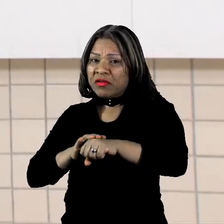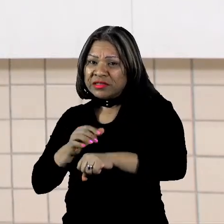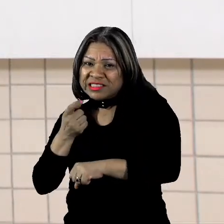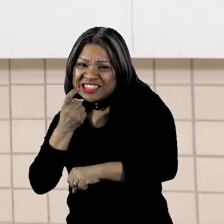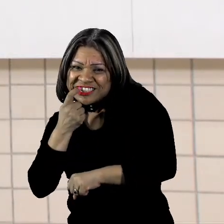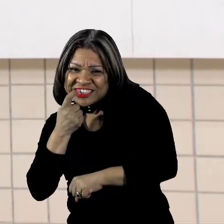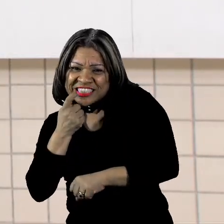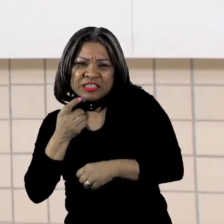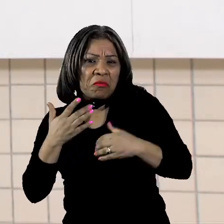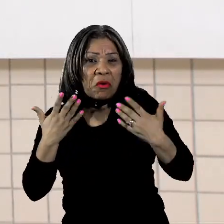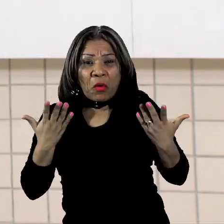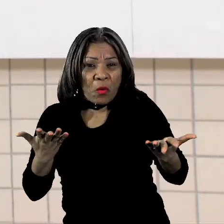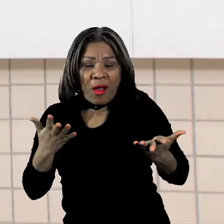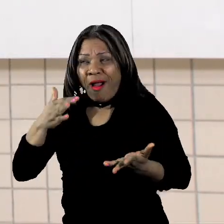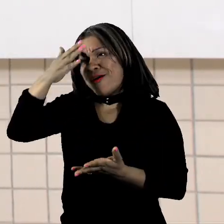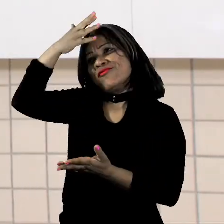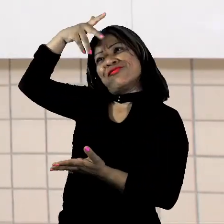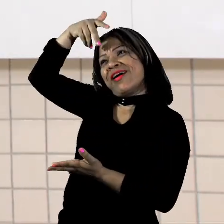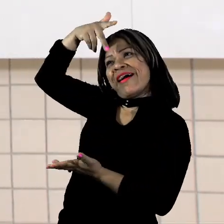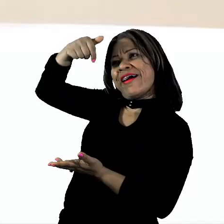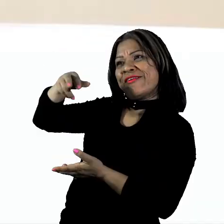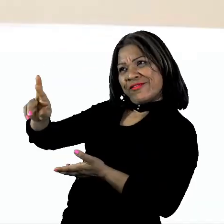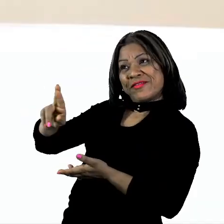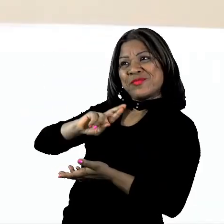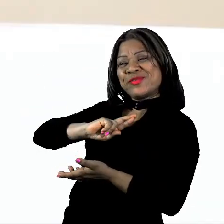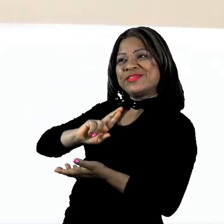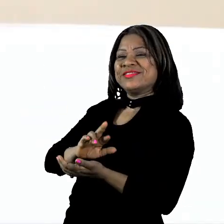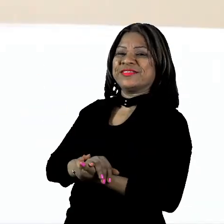Qual é, Fava? Pode responder para nós?